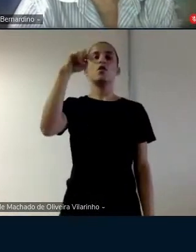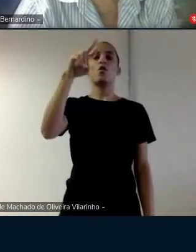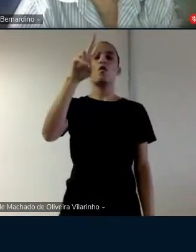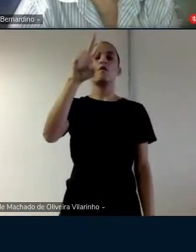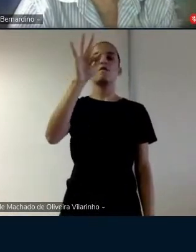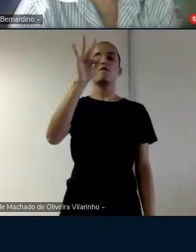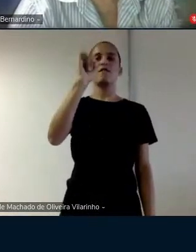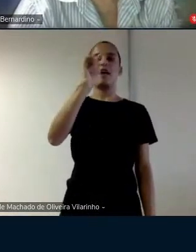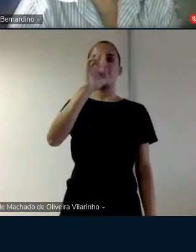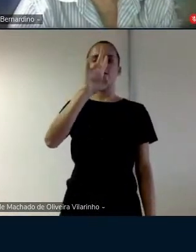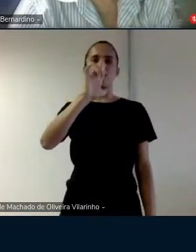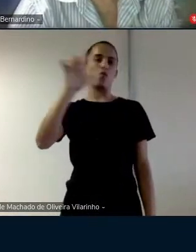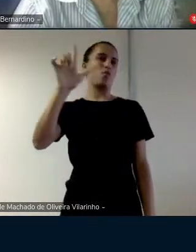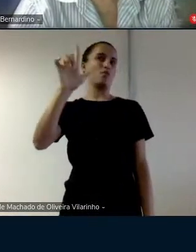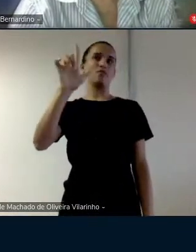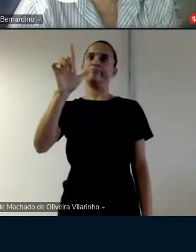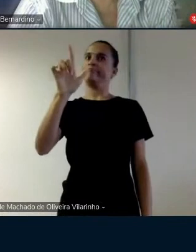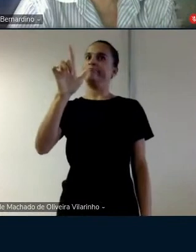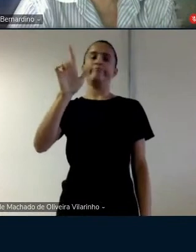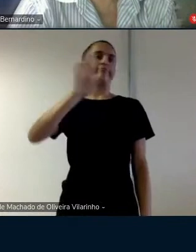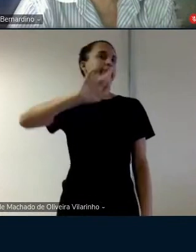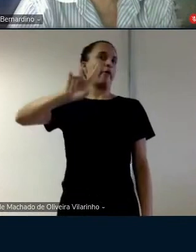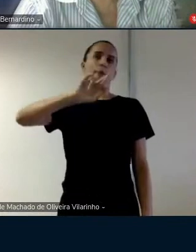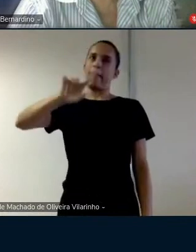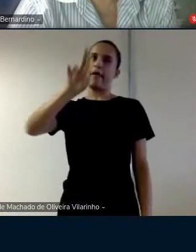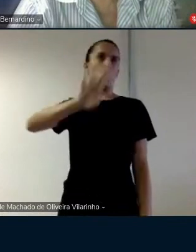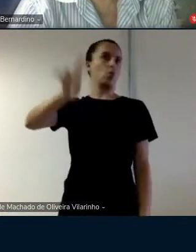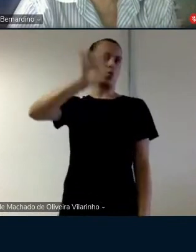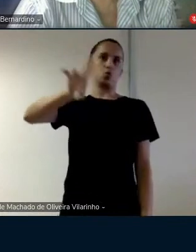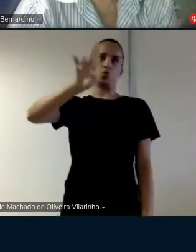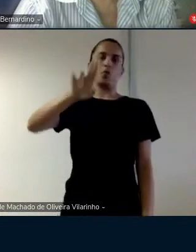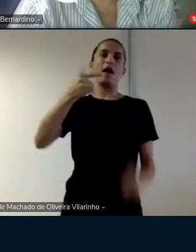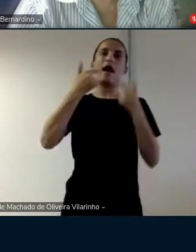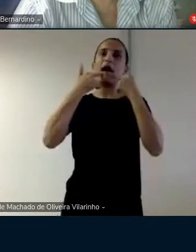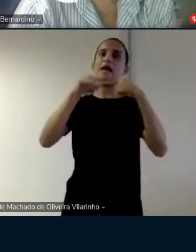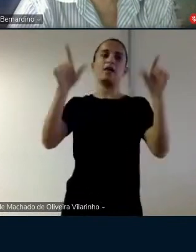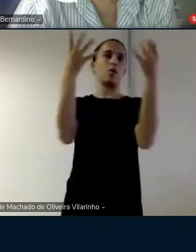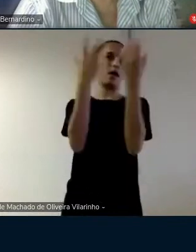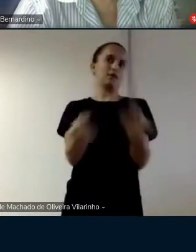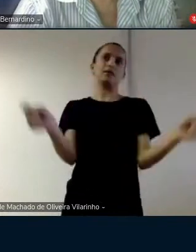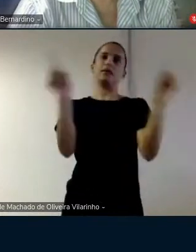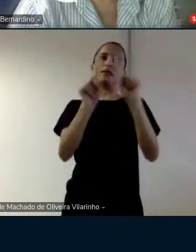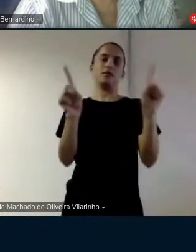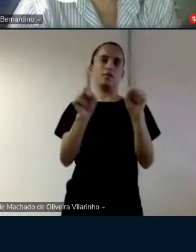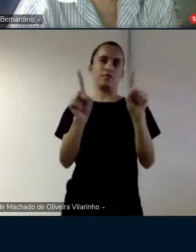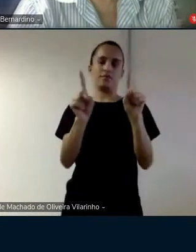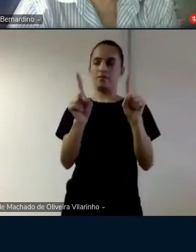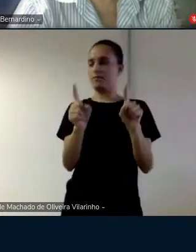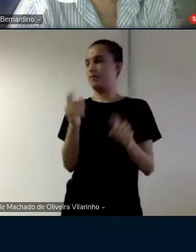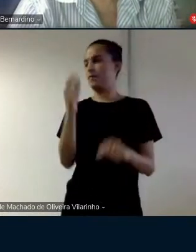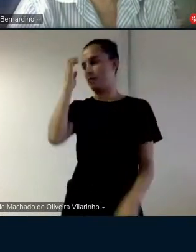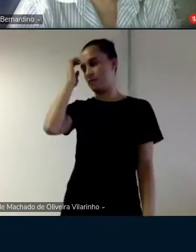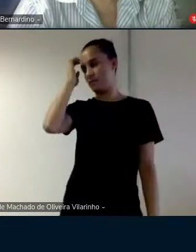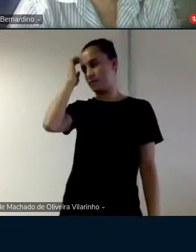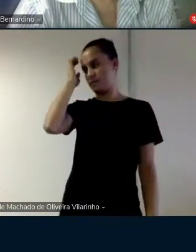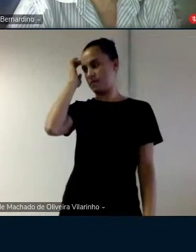insaudável né também são restrições que a língua não vai permitir voltando